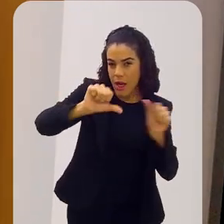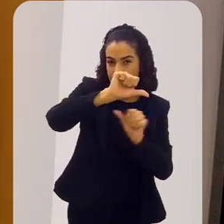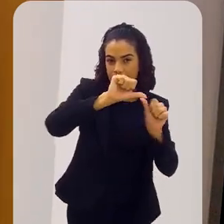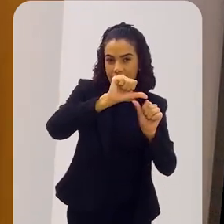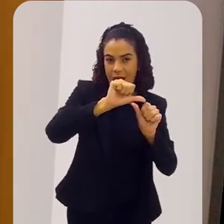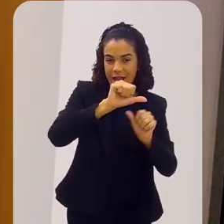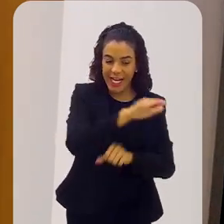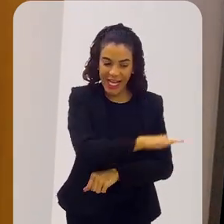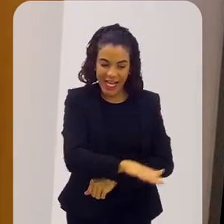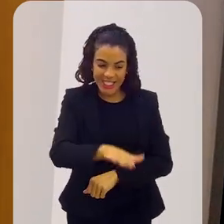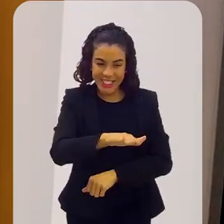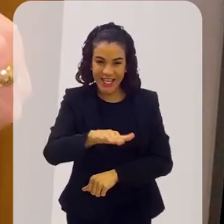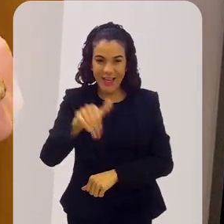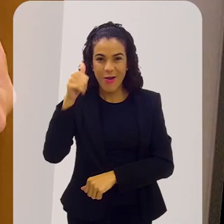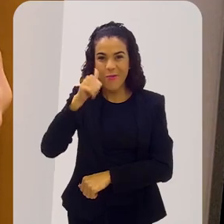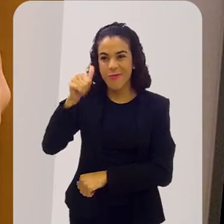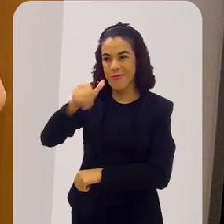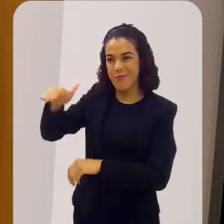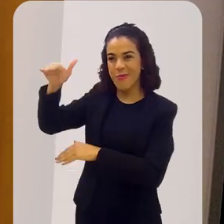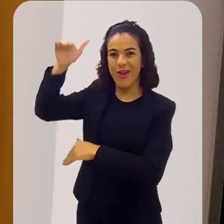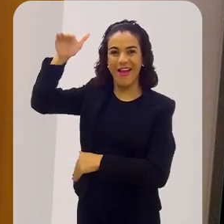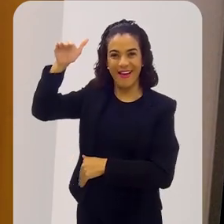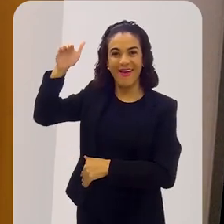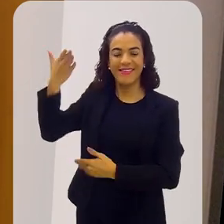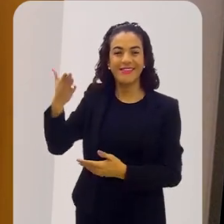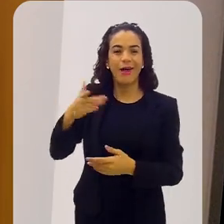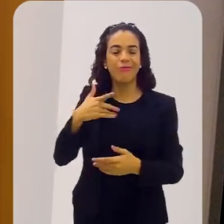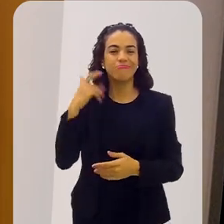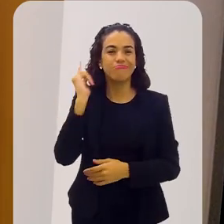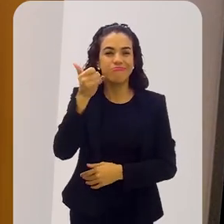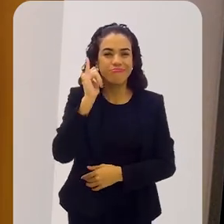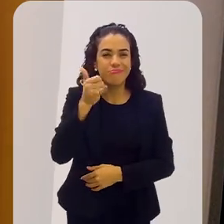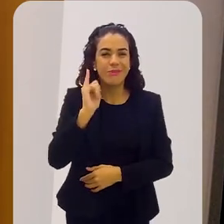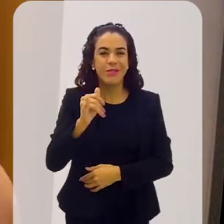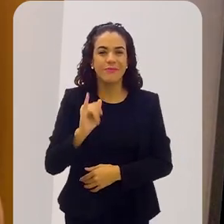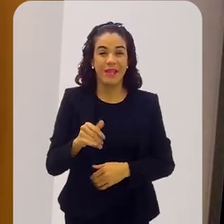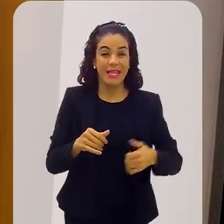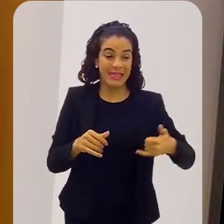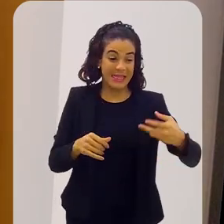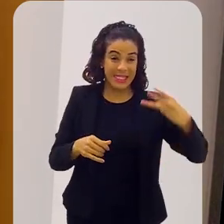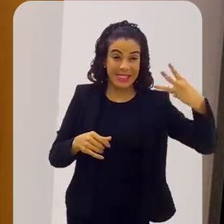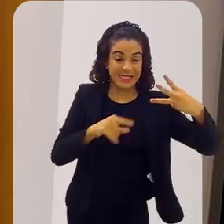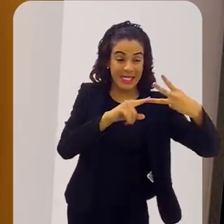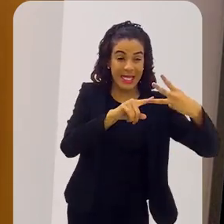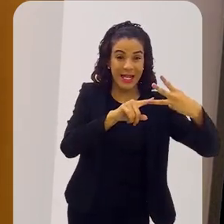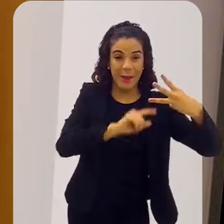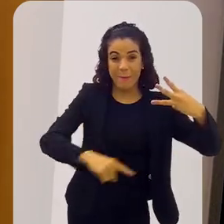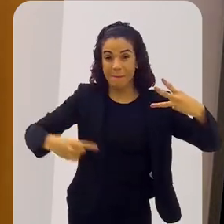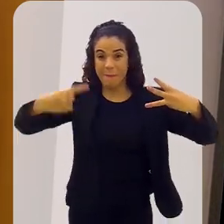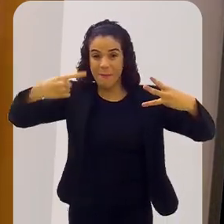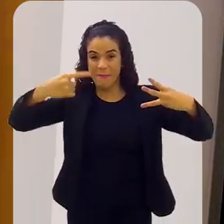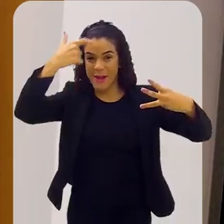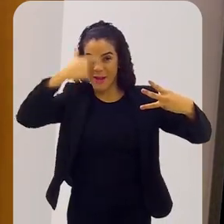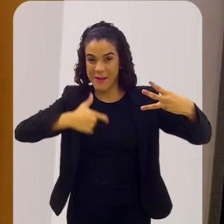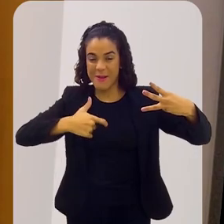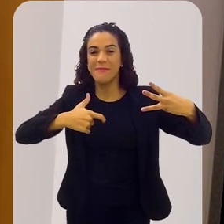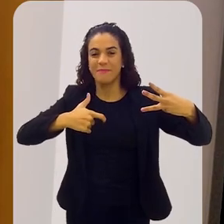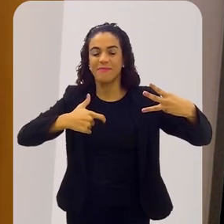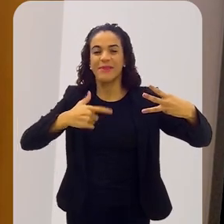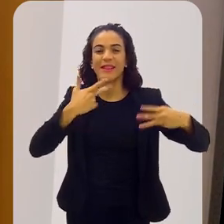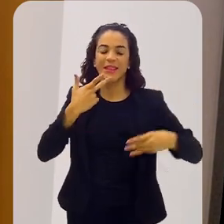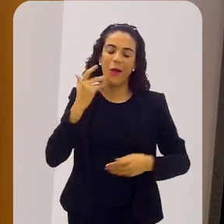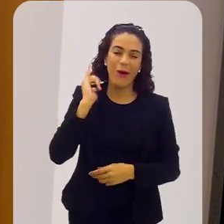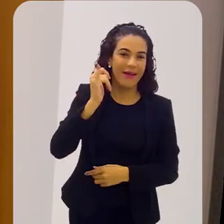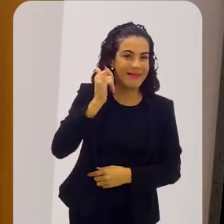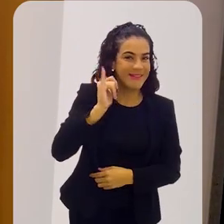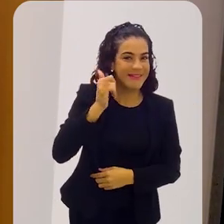se alternam entre a Joana criança e a Joana mulher. E a narrativa se alterna também, da terceira para a primeira pessoa.